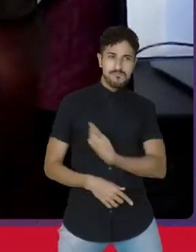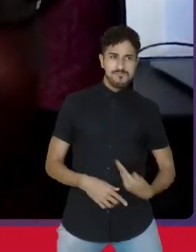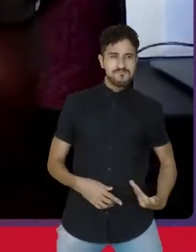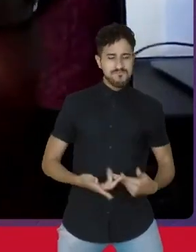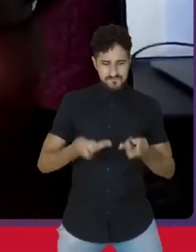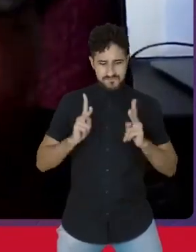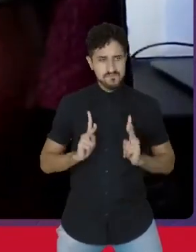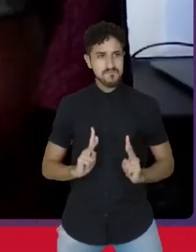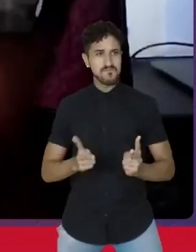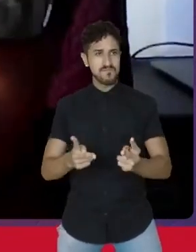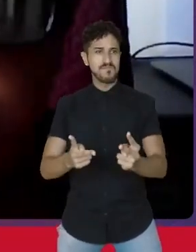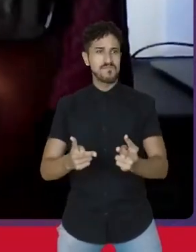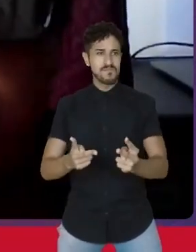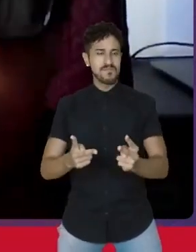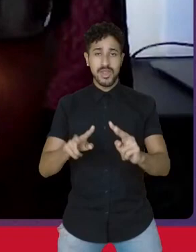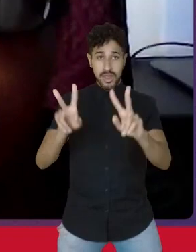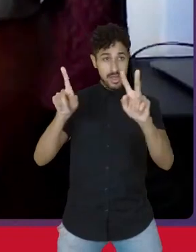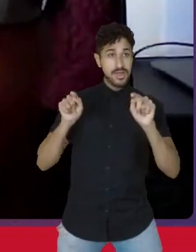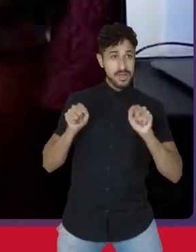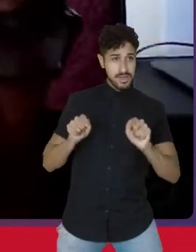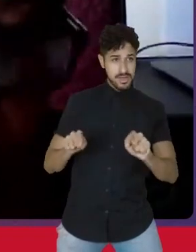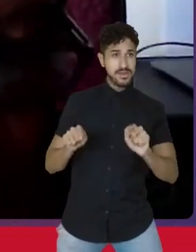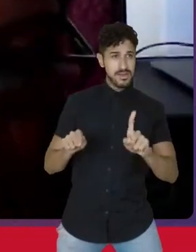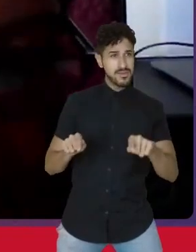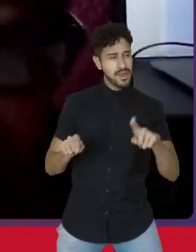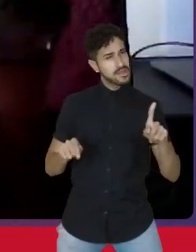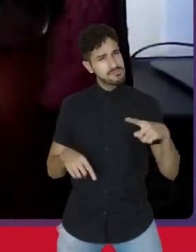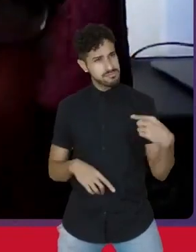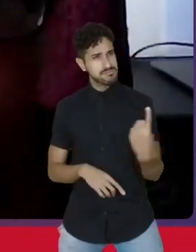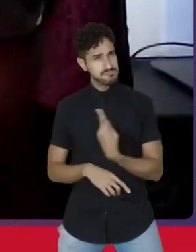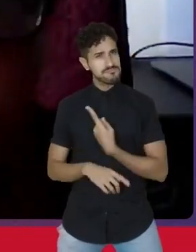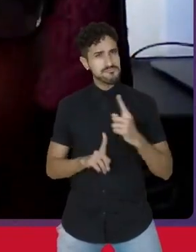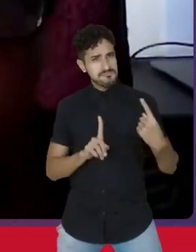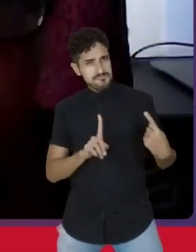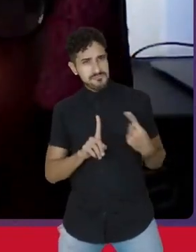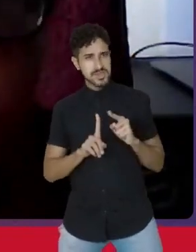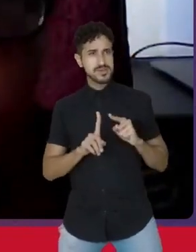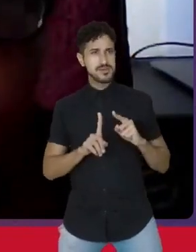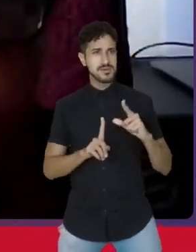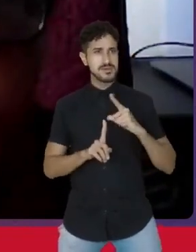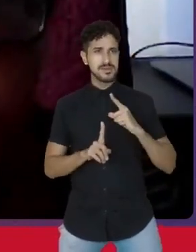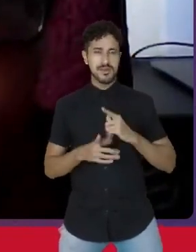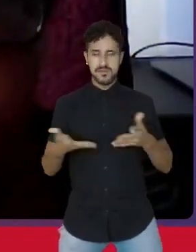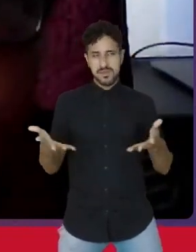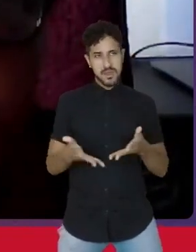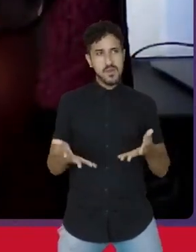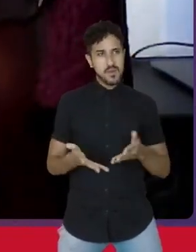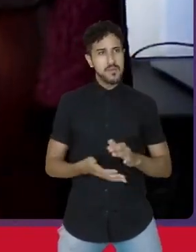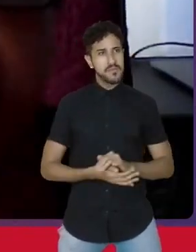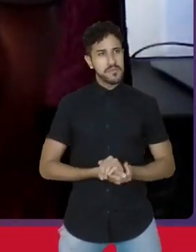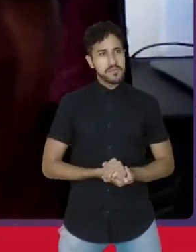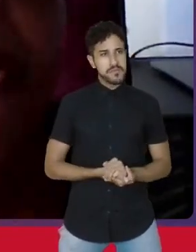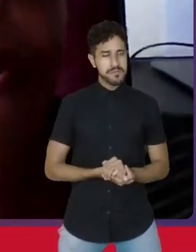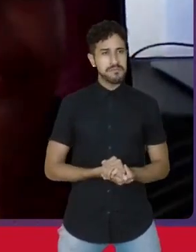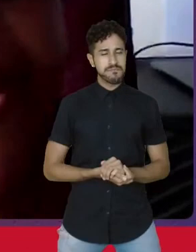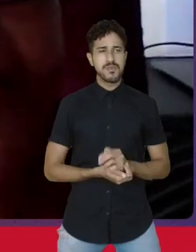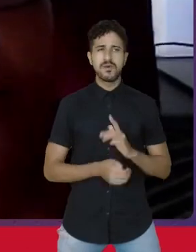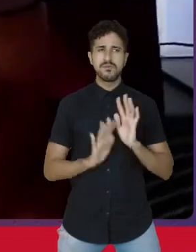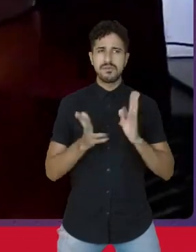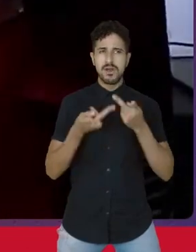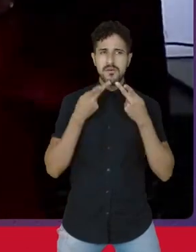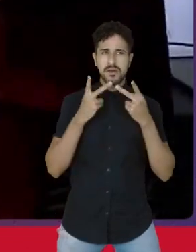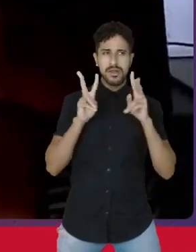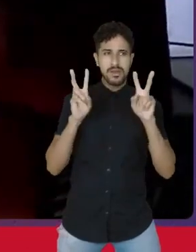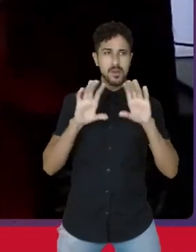continuadas. Estes são os nossos desafios na atualidade. Eu citei a